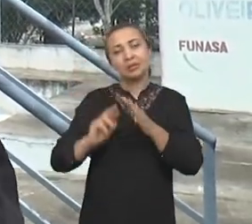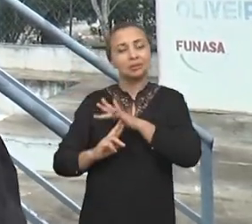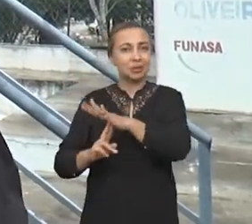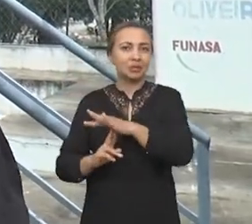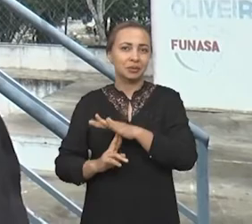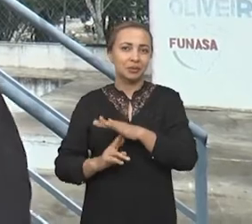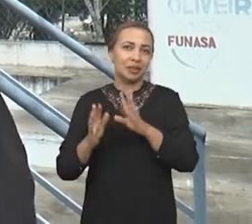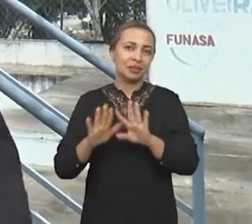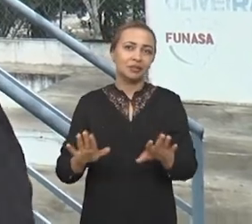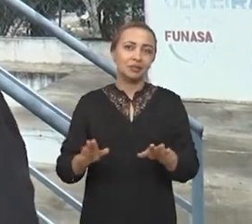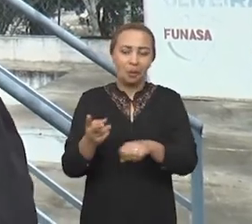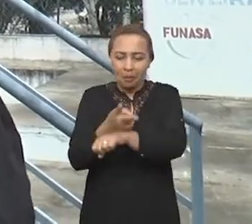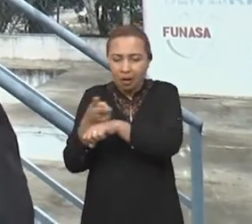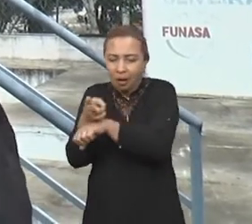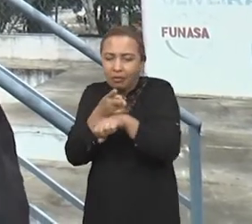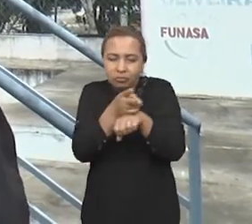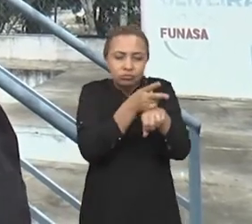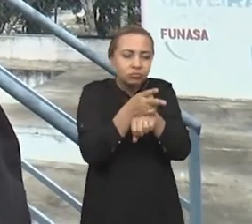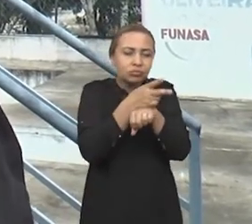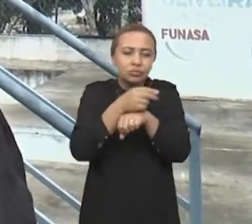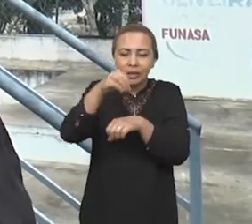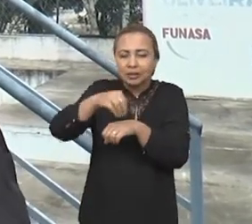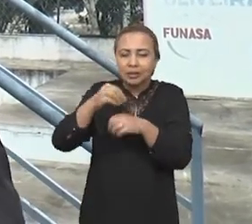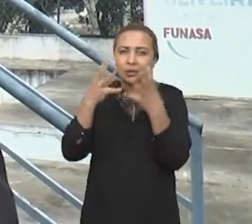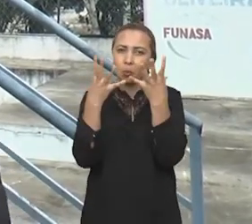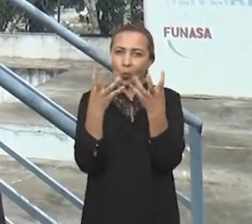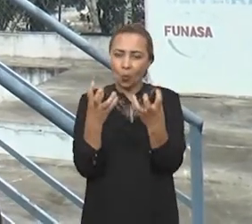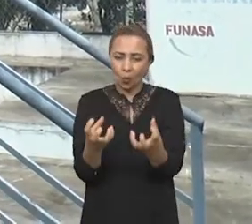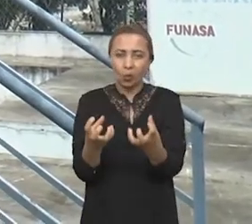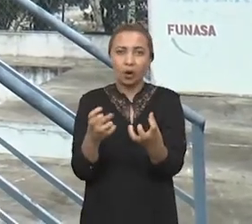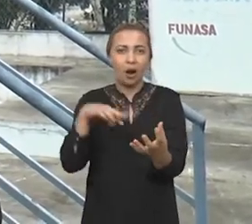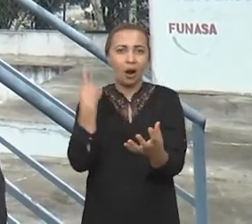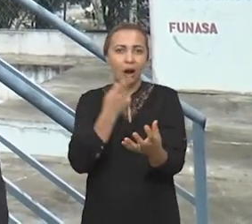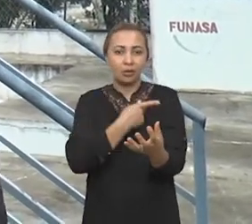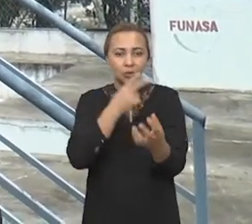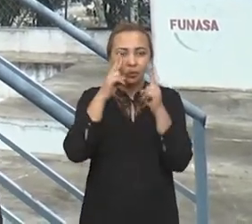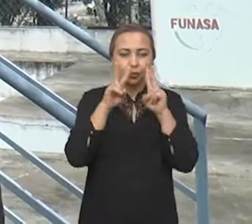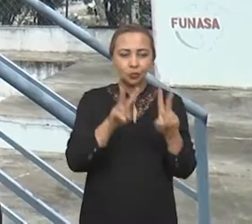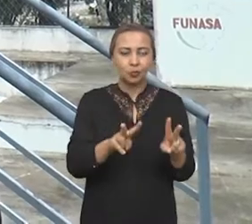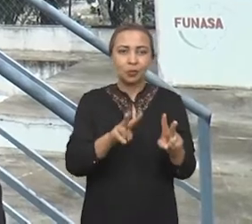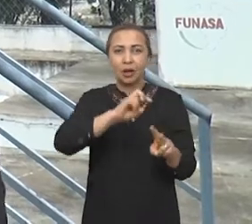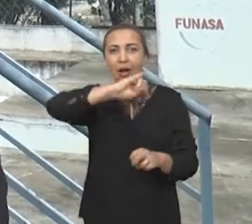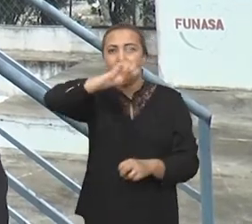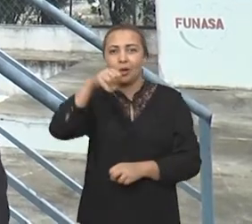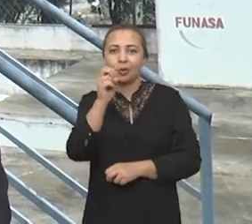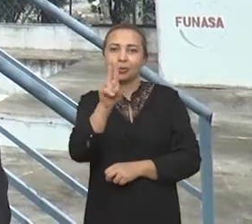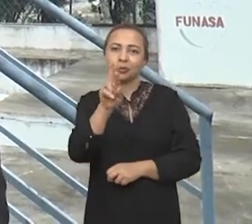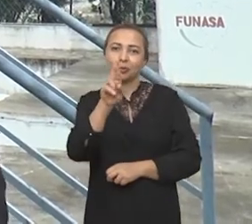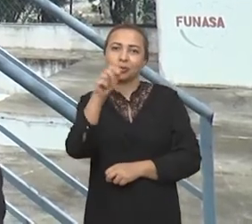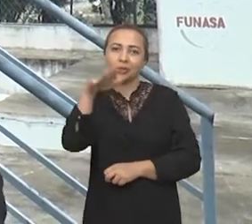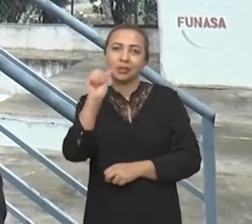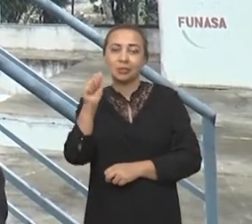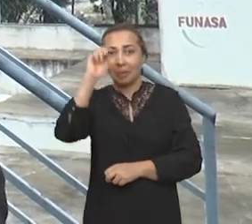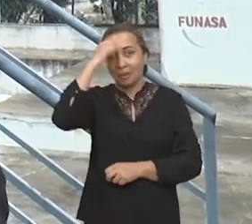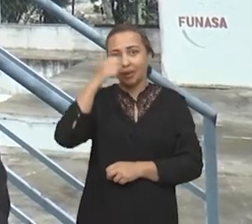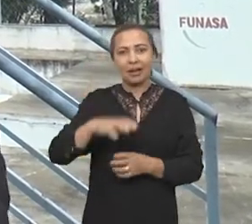ambiente. E, procurando dentro do nosso bioma da Caatinga, a gente viu que a juremã preta é riquíssima